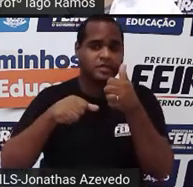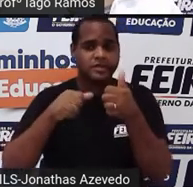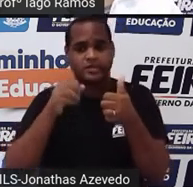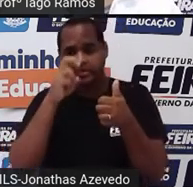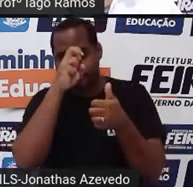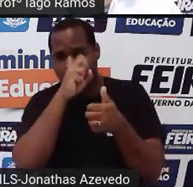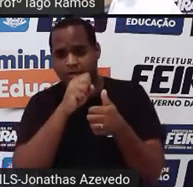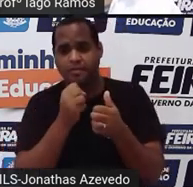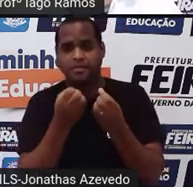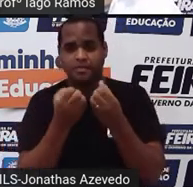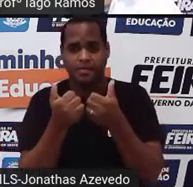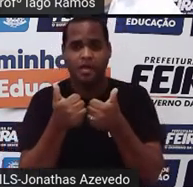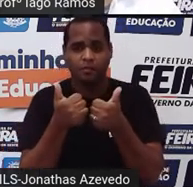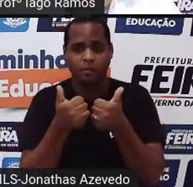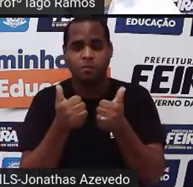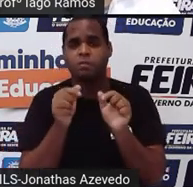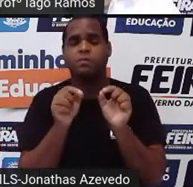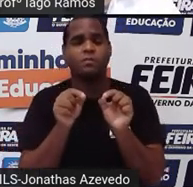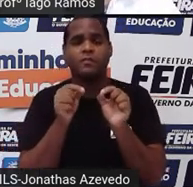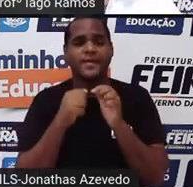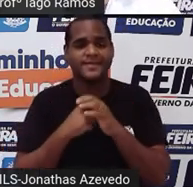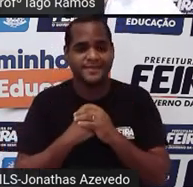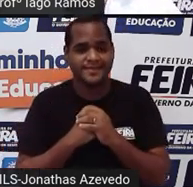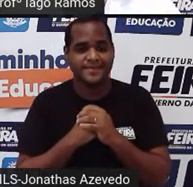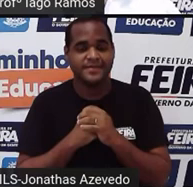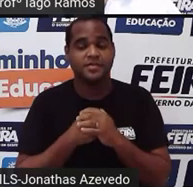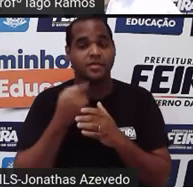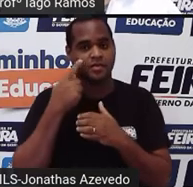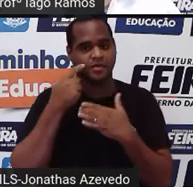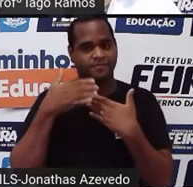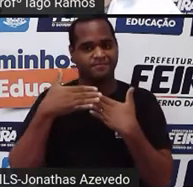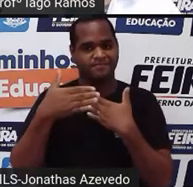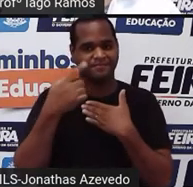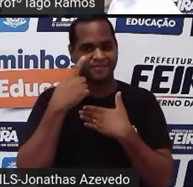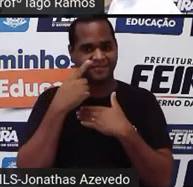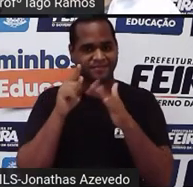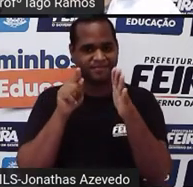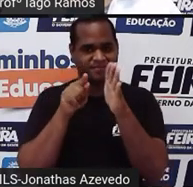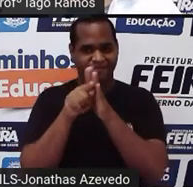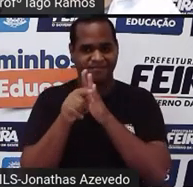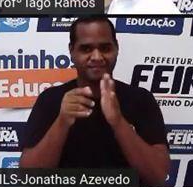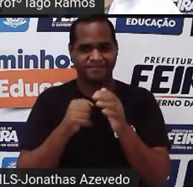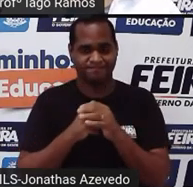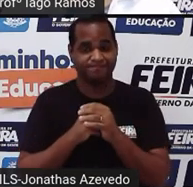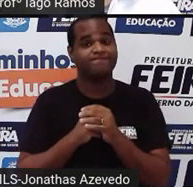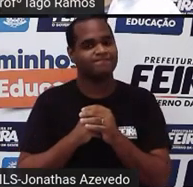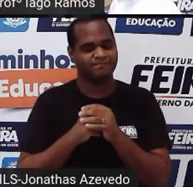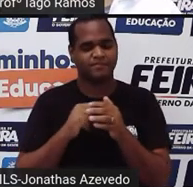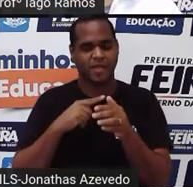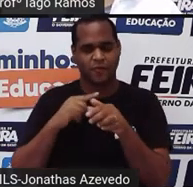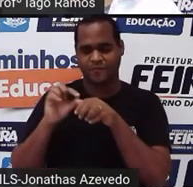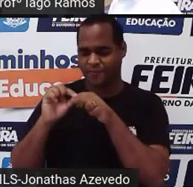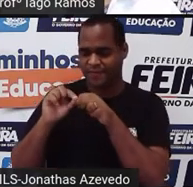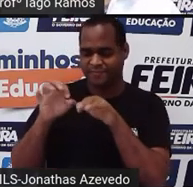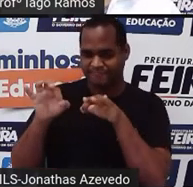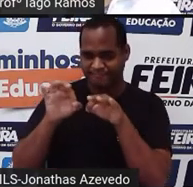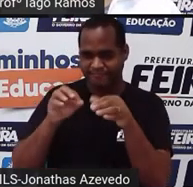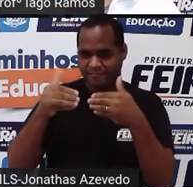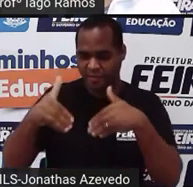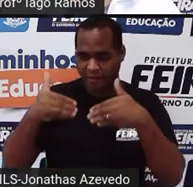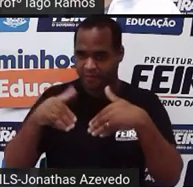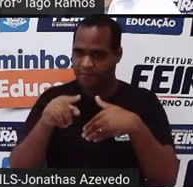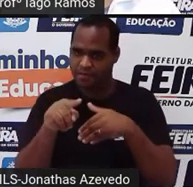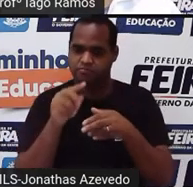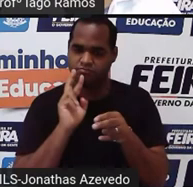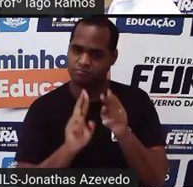aprender, tá? E aí para isso eu estou deixando essa pergunta. Olha só, imagina que eu fosse fazer uma provinha de matemática